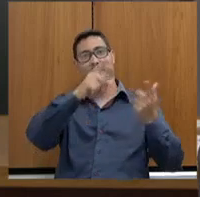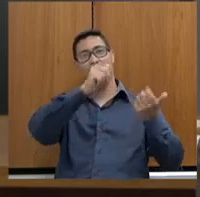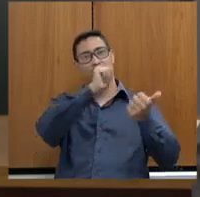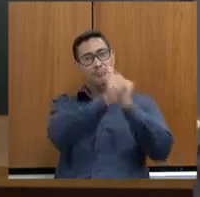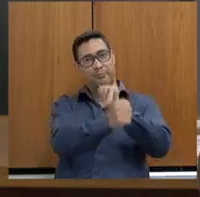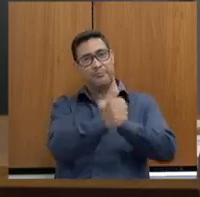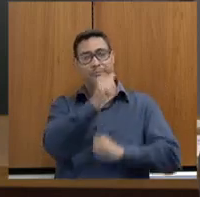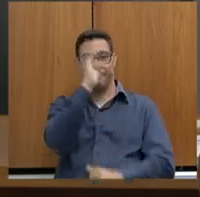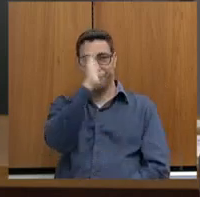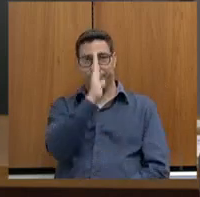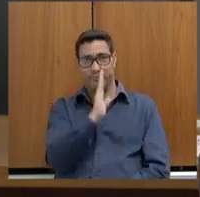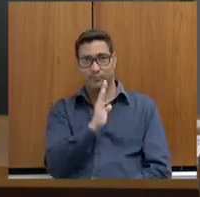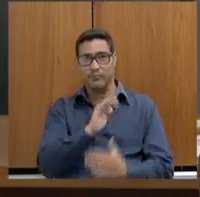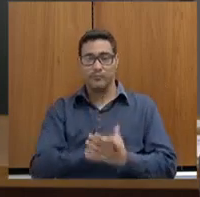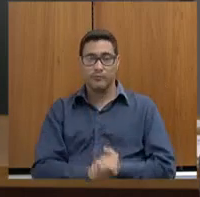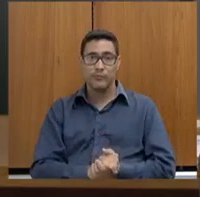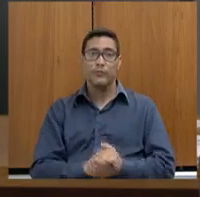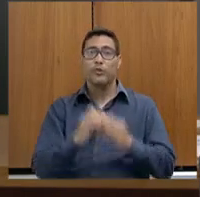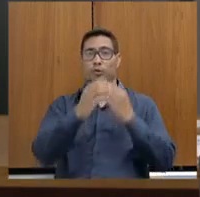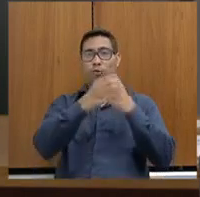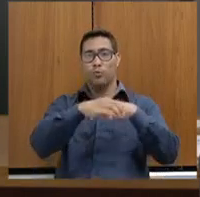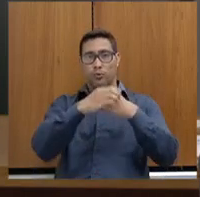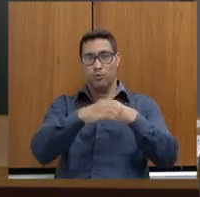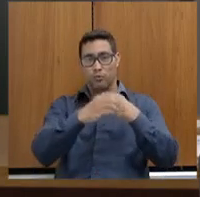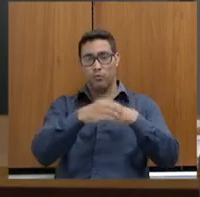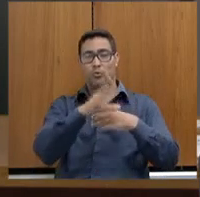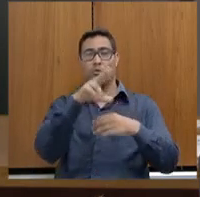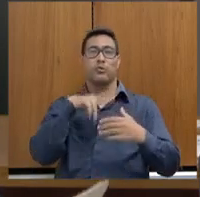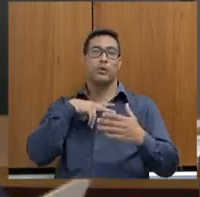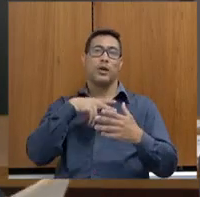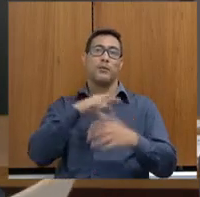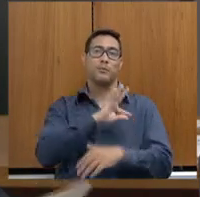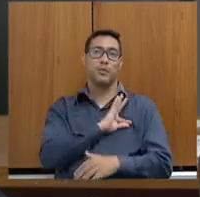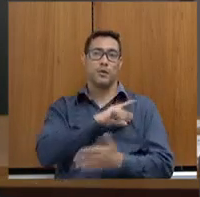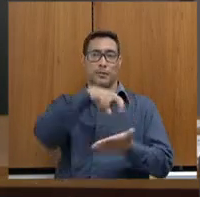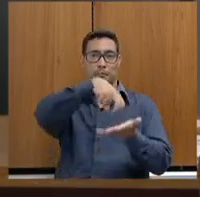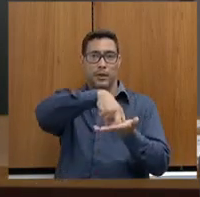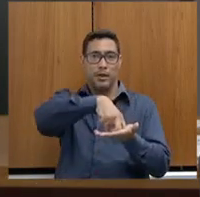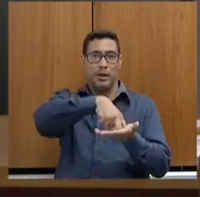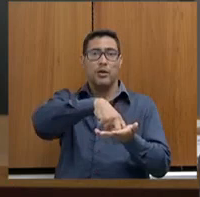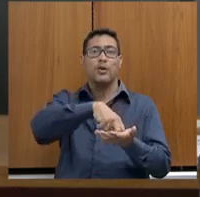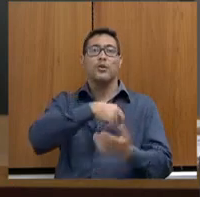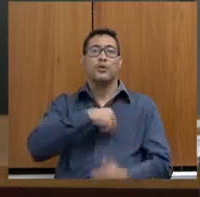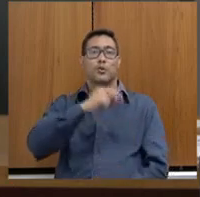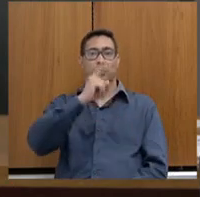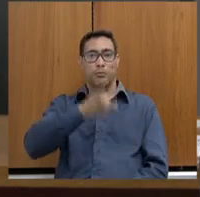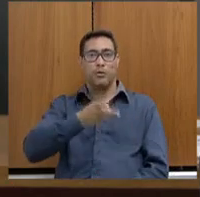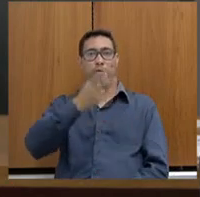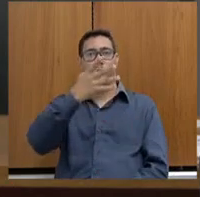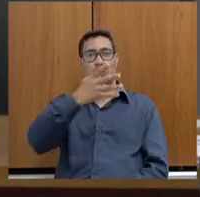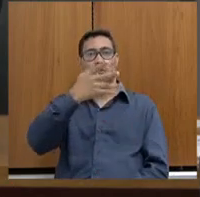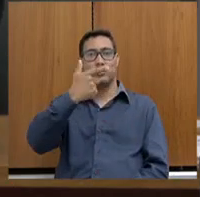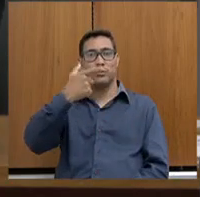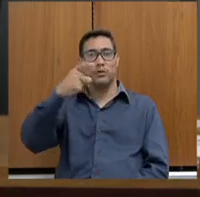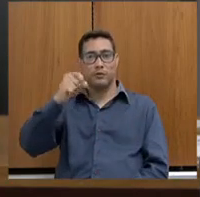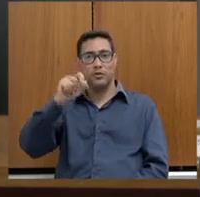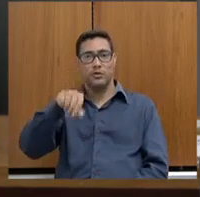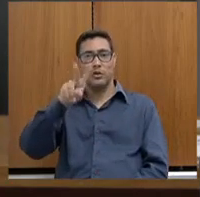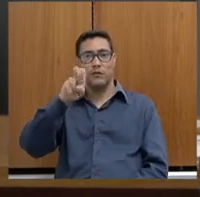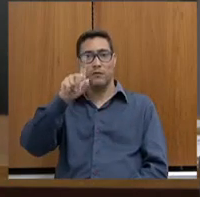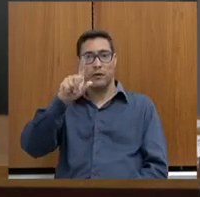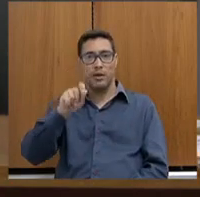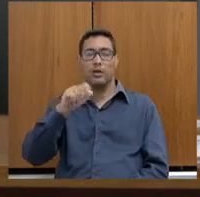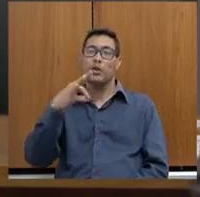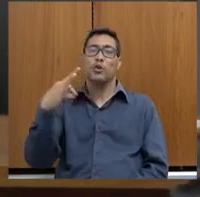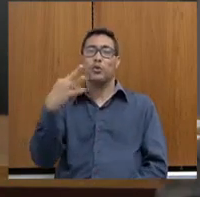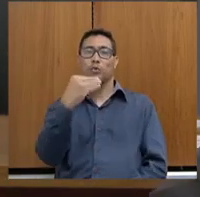Concurso da Polícia Penal, que é o que mais interessa a vocês aqui no momento, foram ofertadas 2.420 vagas, todas as